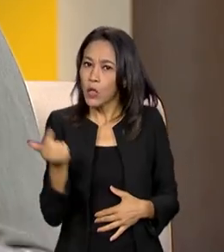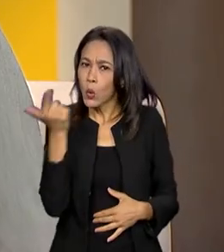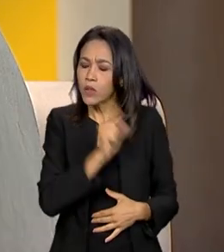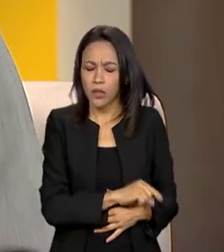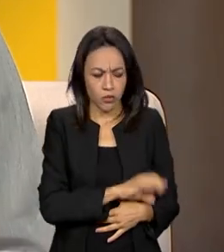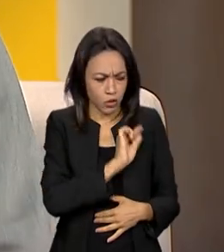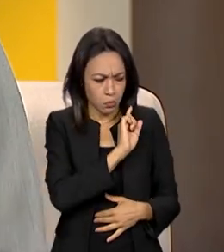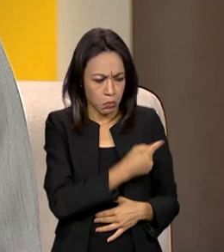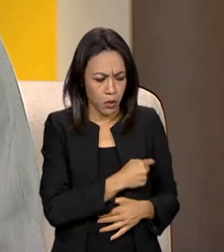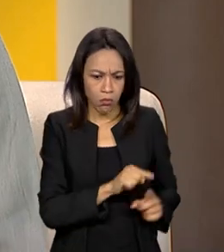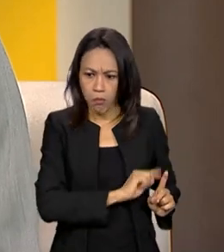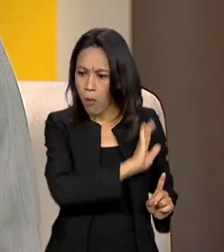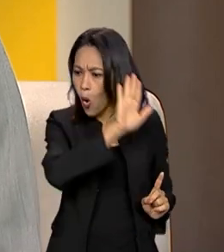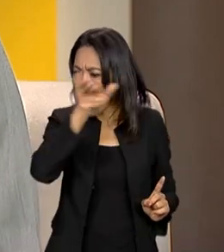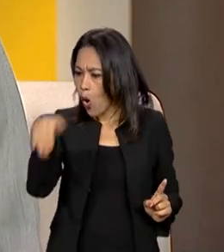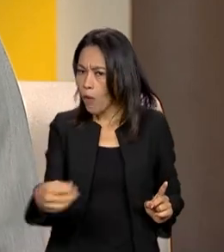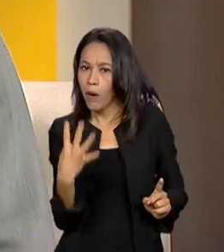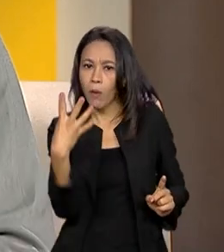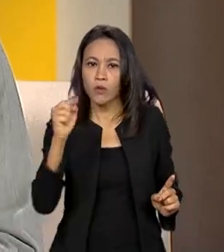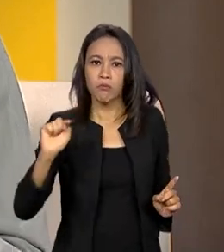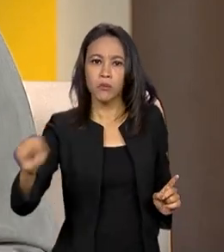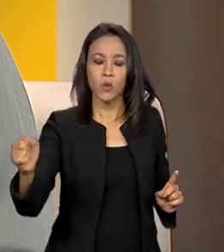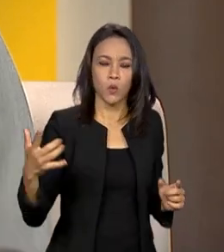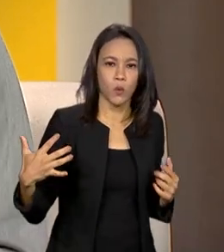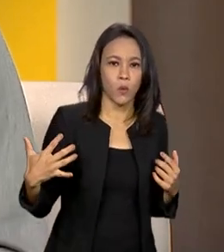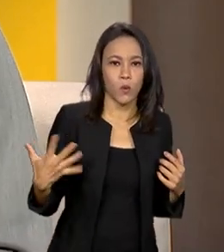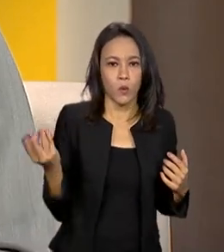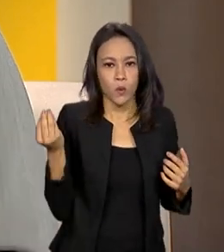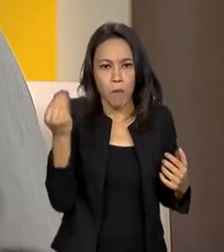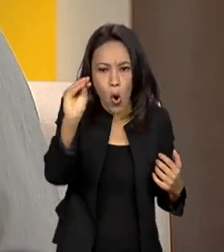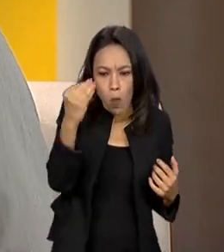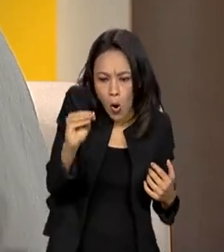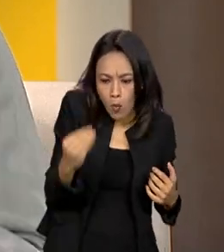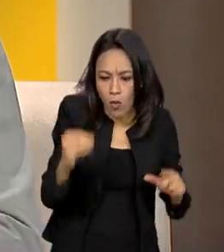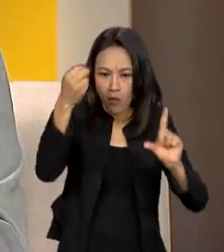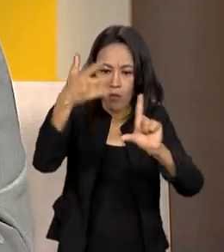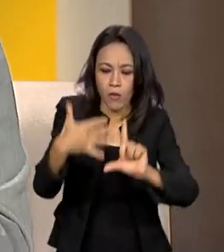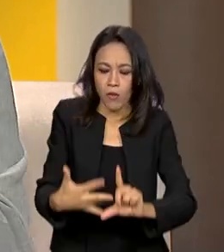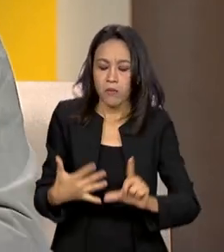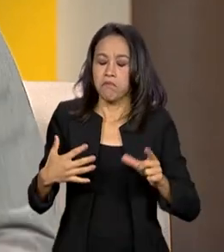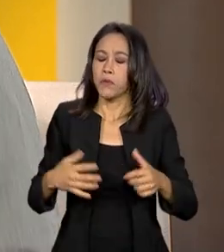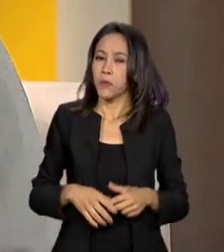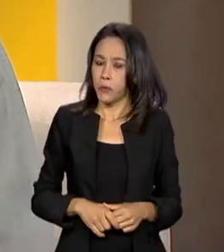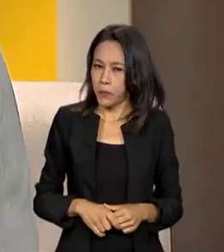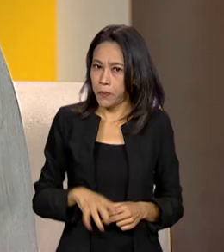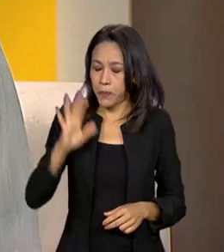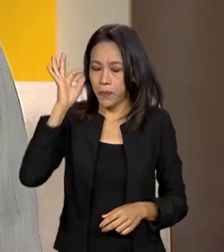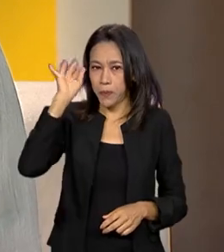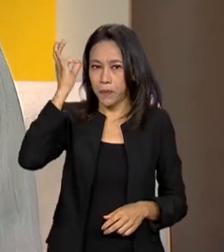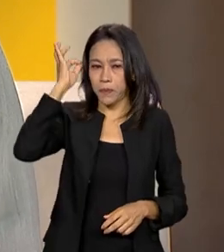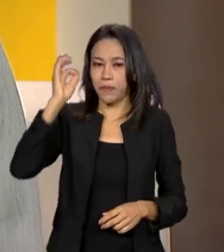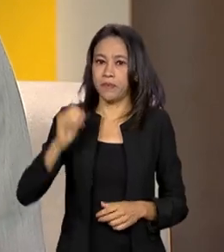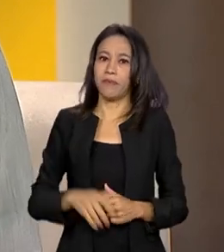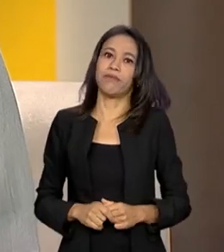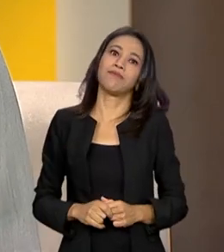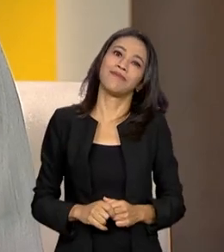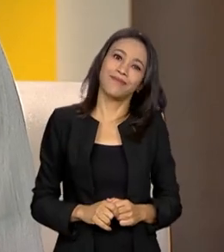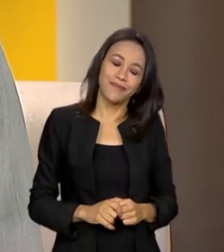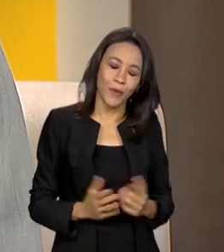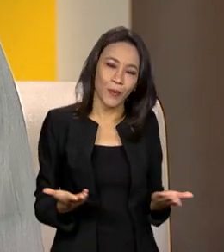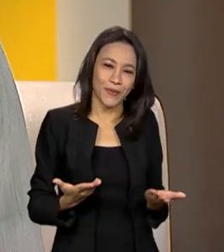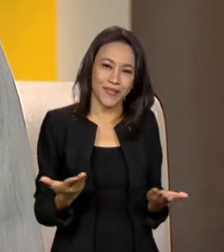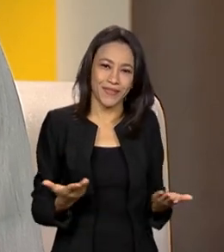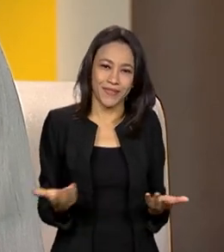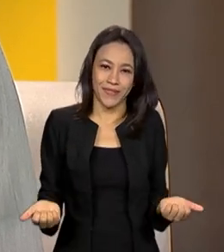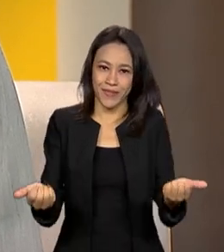conseguiu fazer essa organização para tracionar e chegar nesse volume de serviços